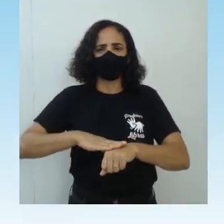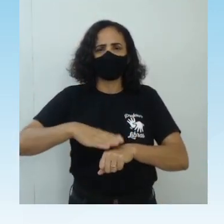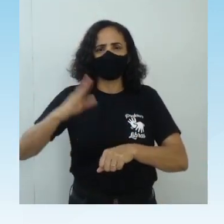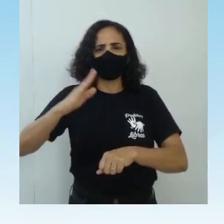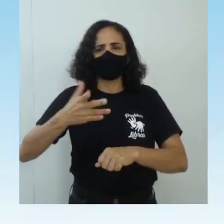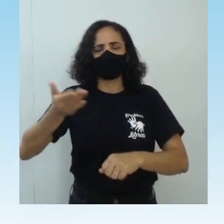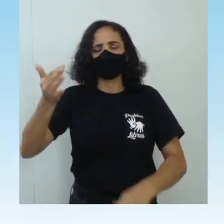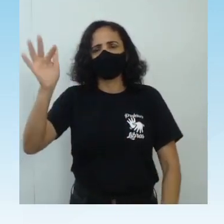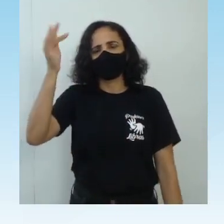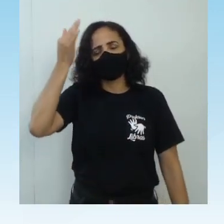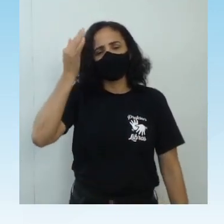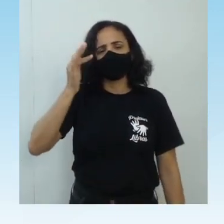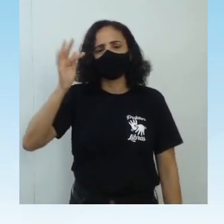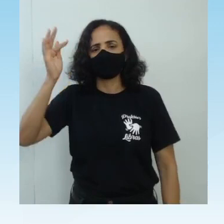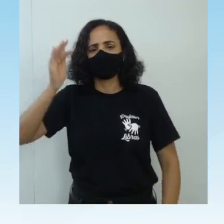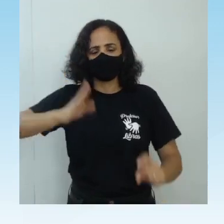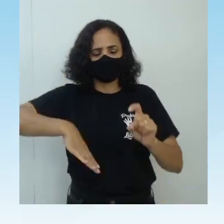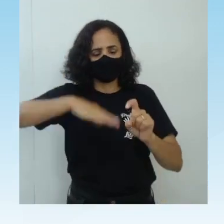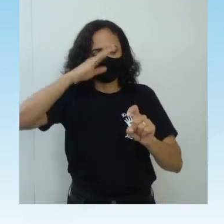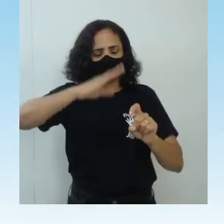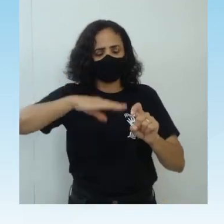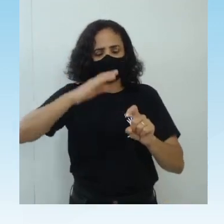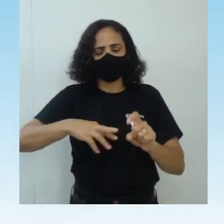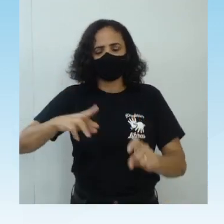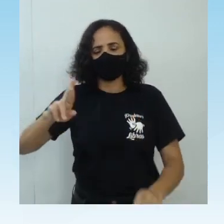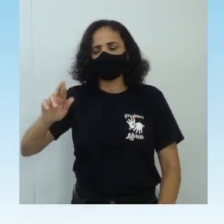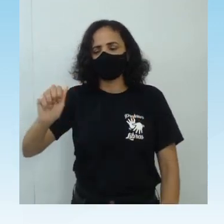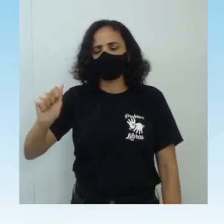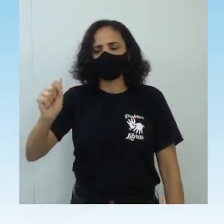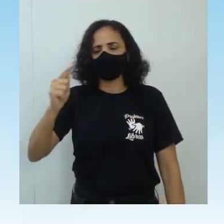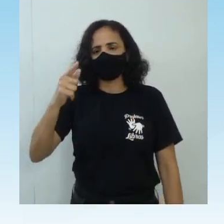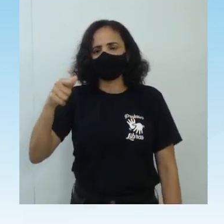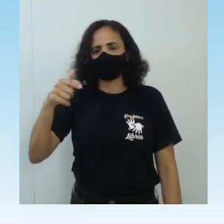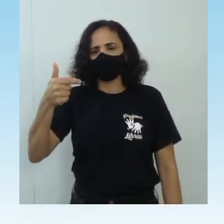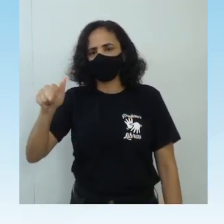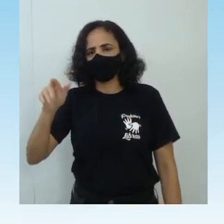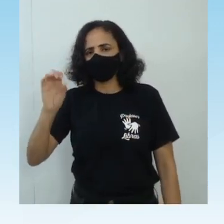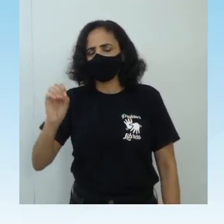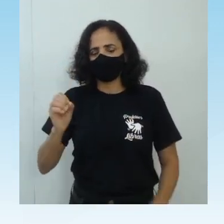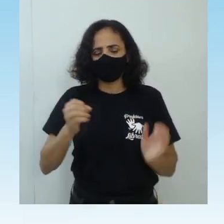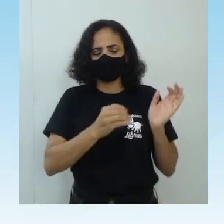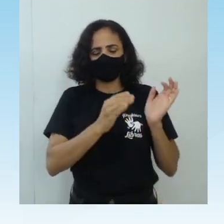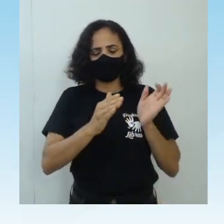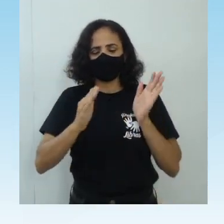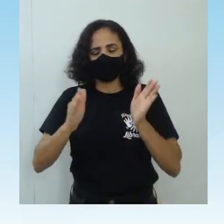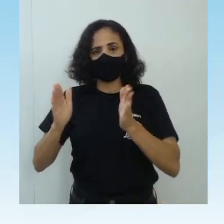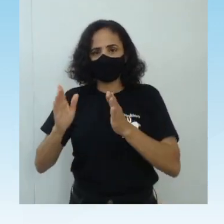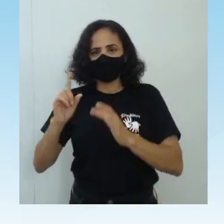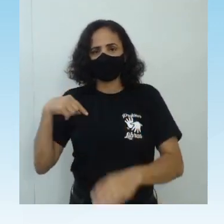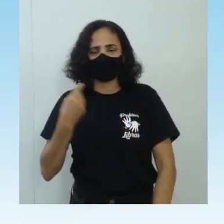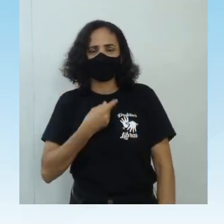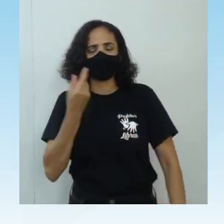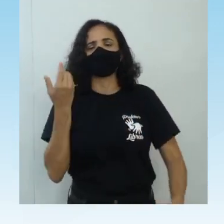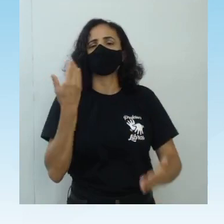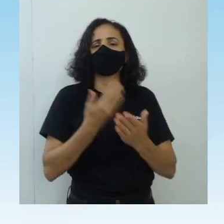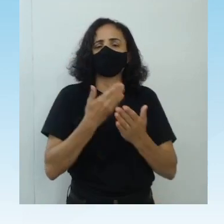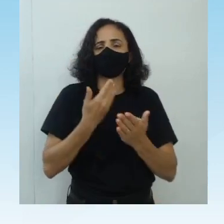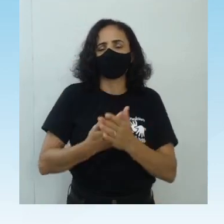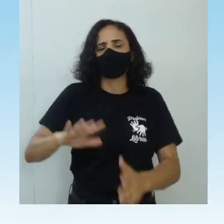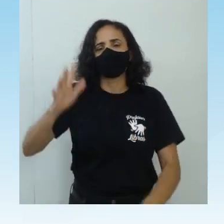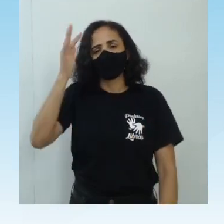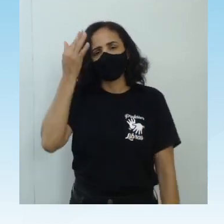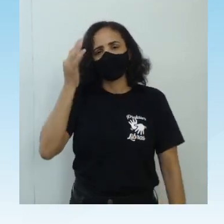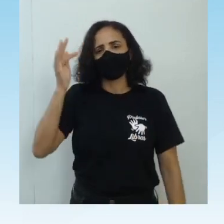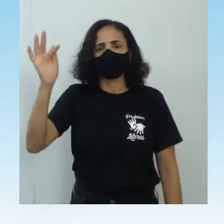filosofia, do mito, da razão e etc. Ok? Quando nós falamos sobre filosofia, claro,